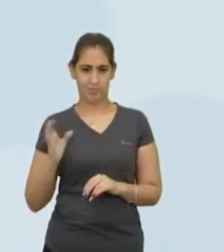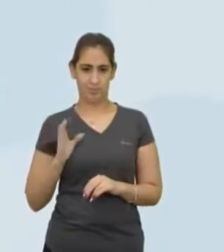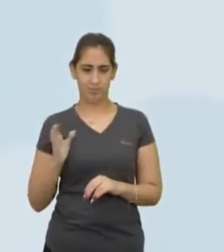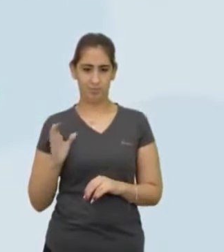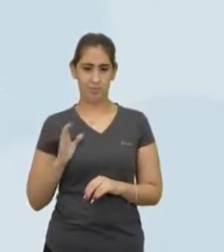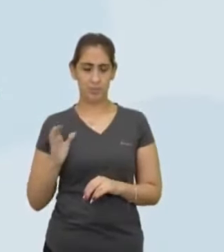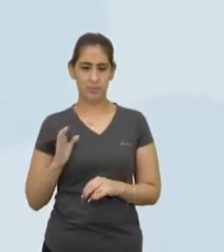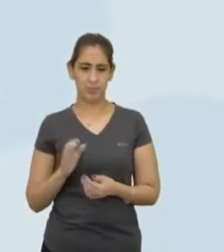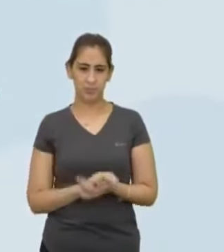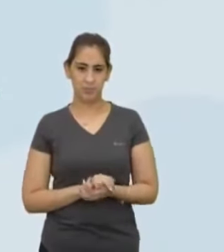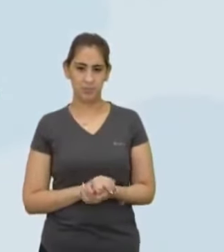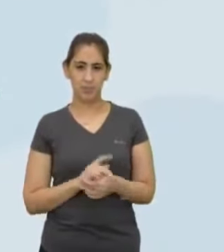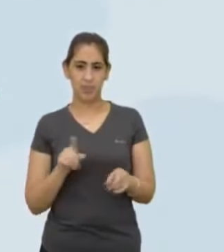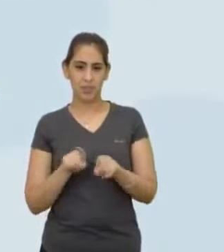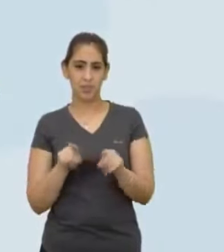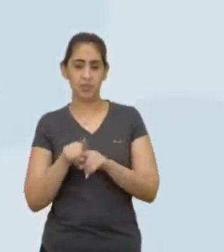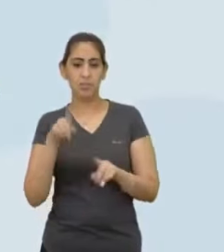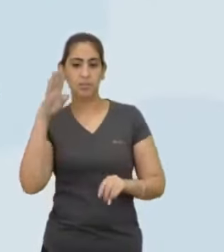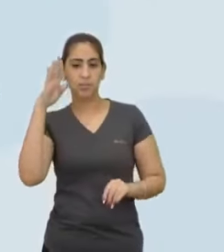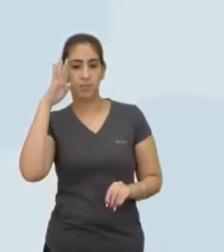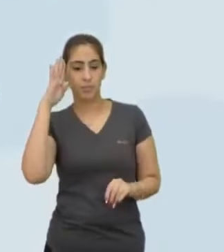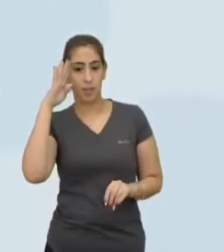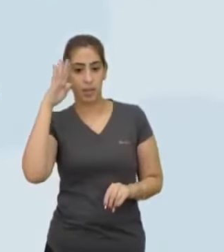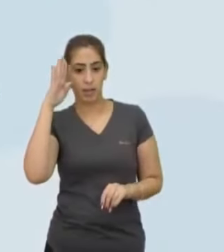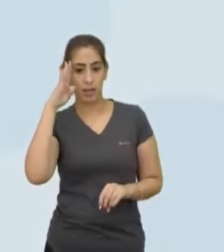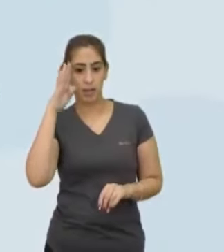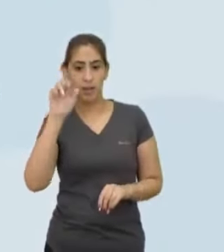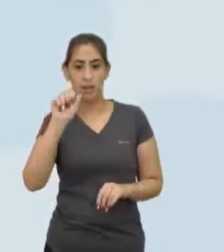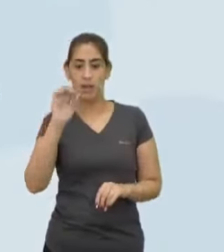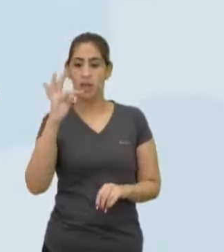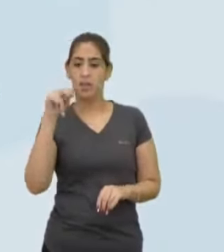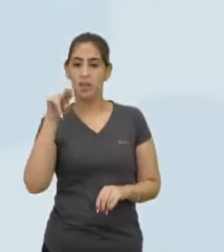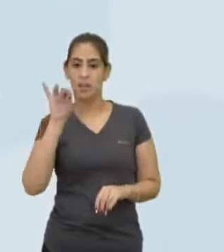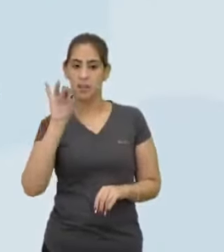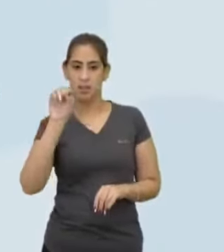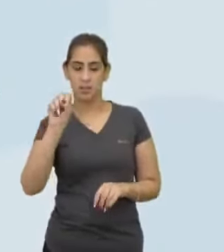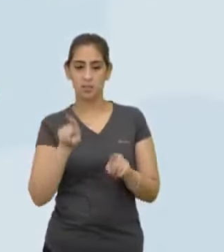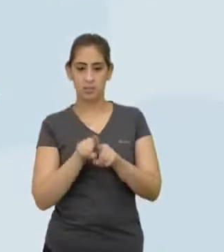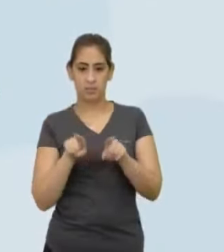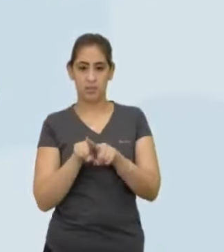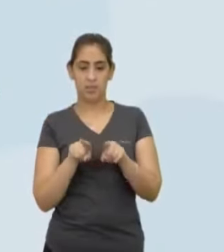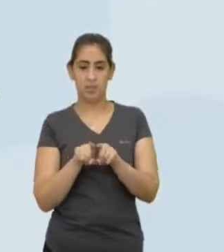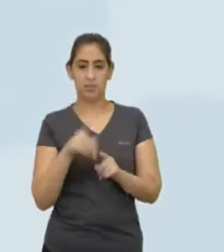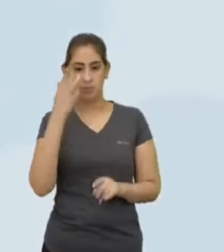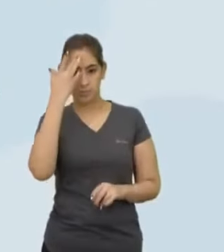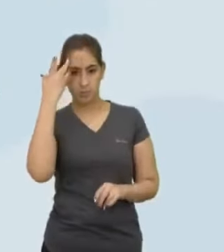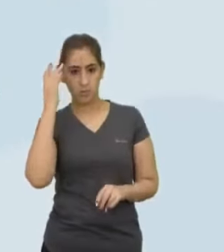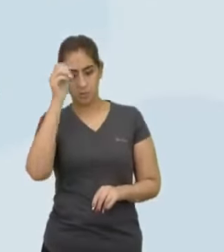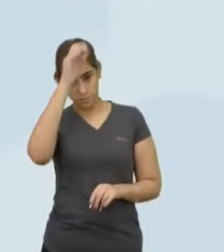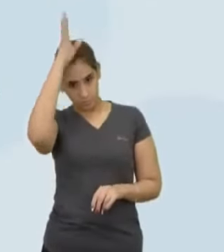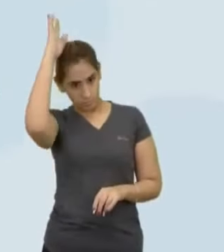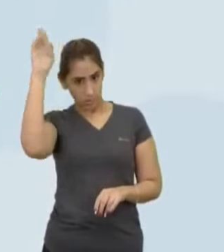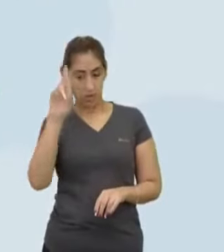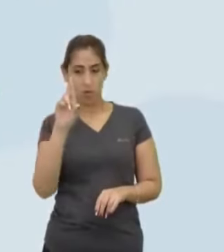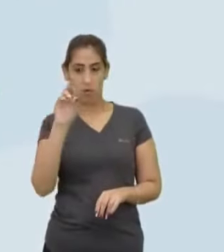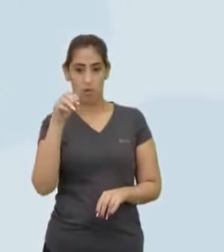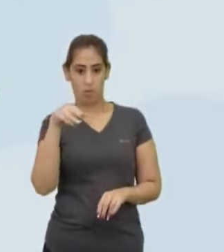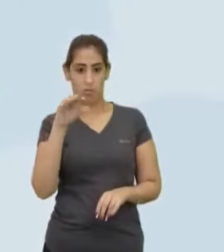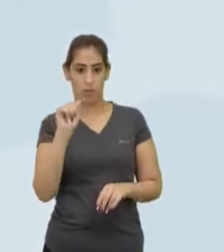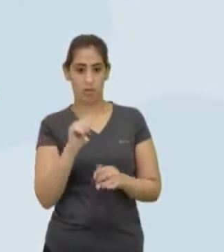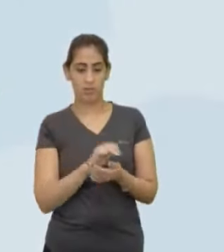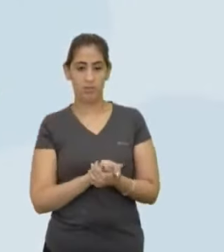Lembra das academias militares de Atenas também Ou dos legionários romanos Todos os corpos mais